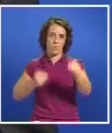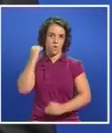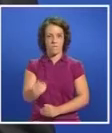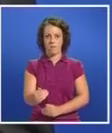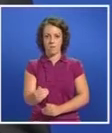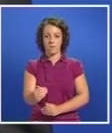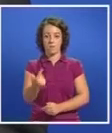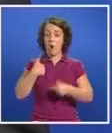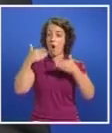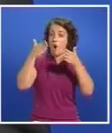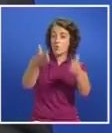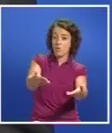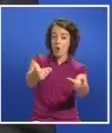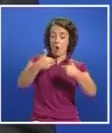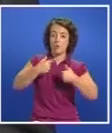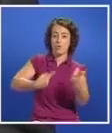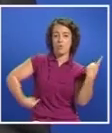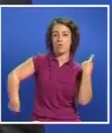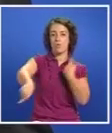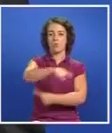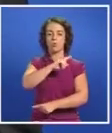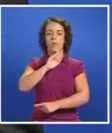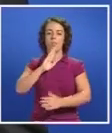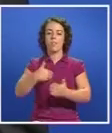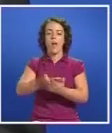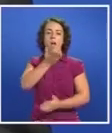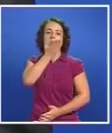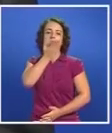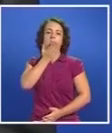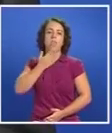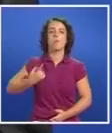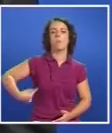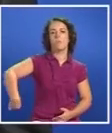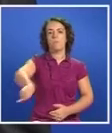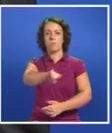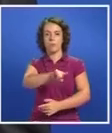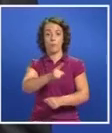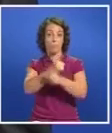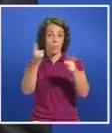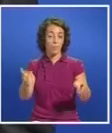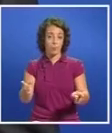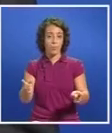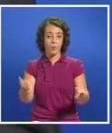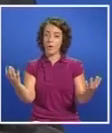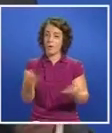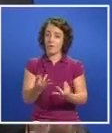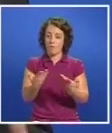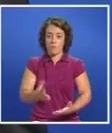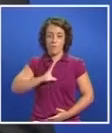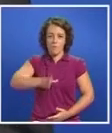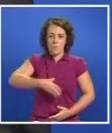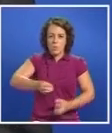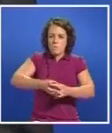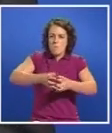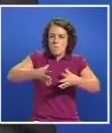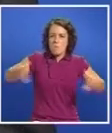Ajudando-nos uns aos outros, torna-se mais fácil para todos. Porque, afinal, neste mundo tão complexo